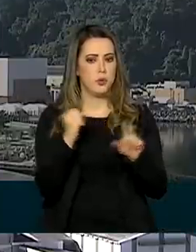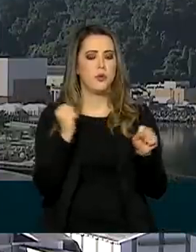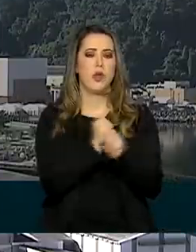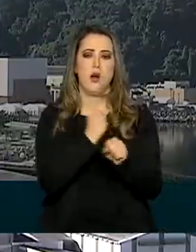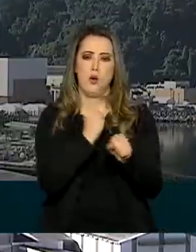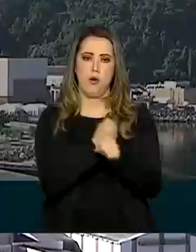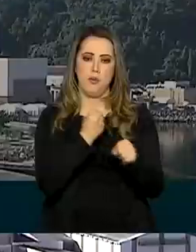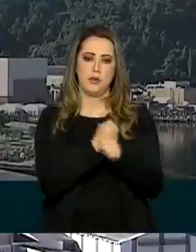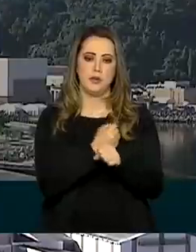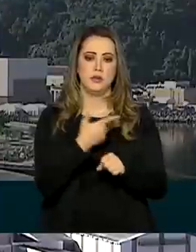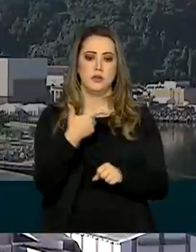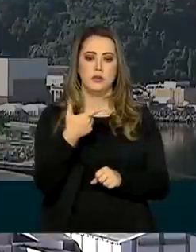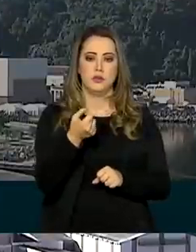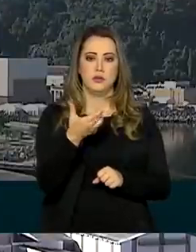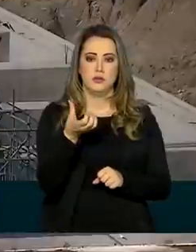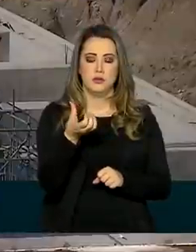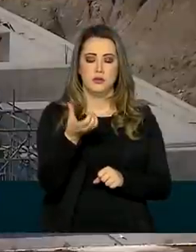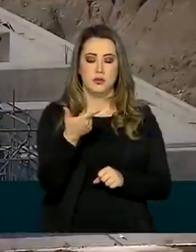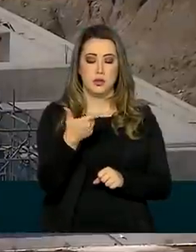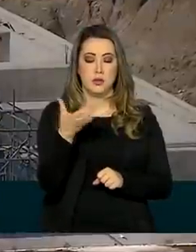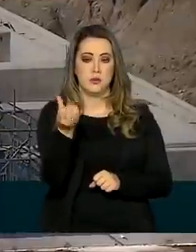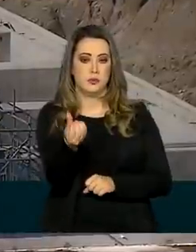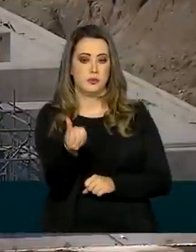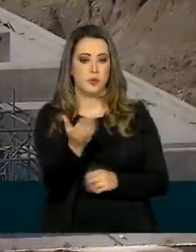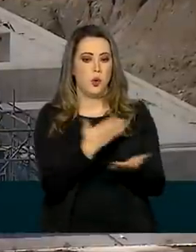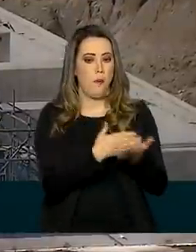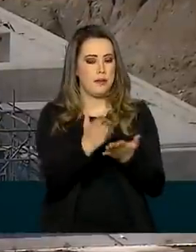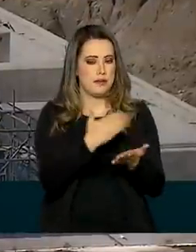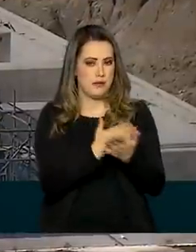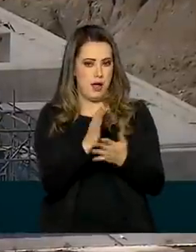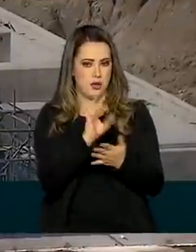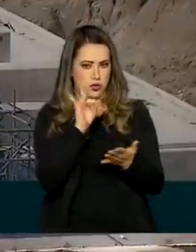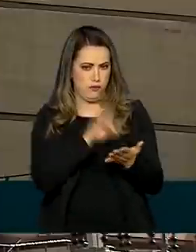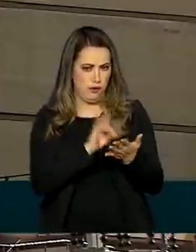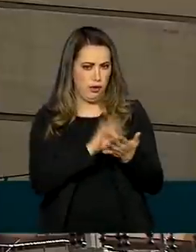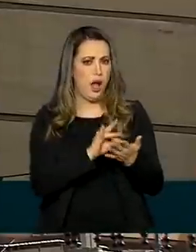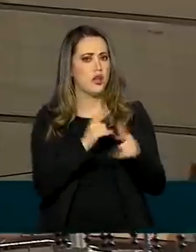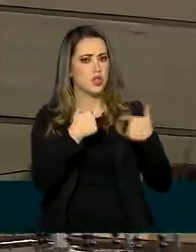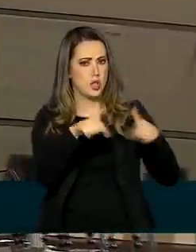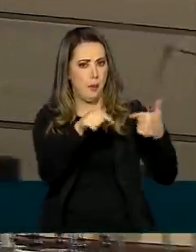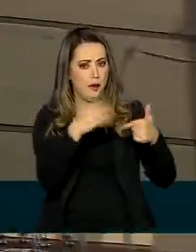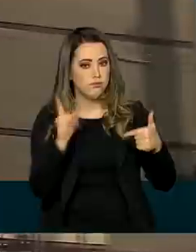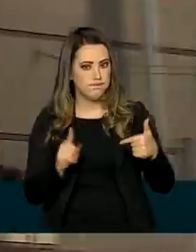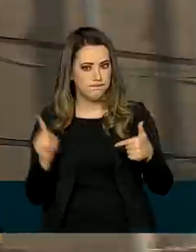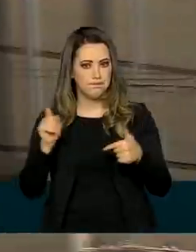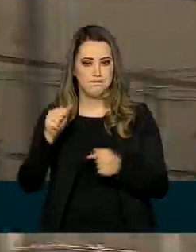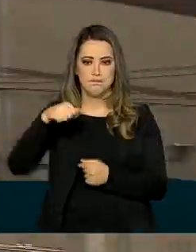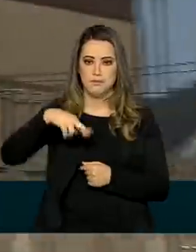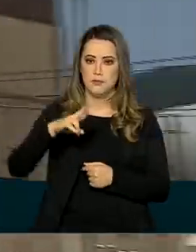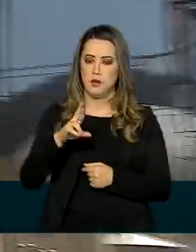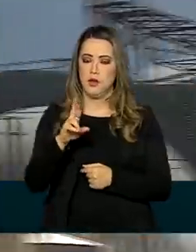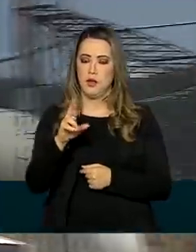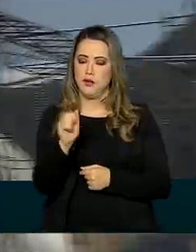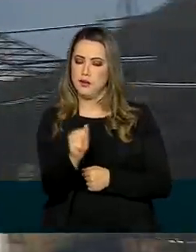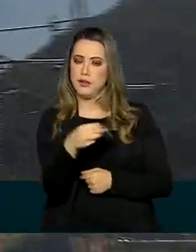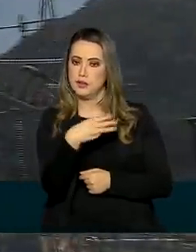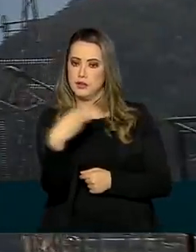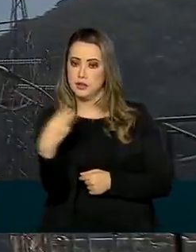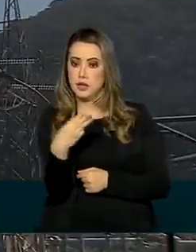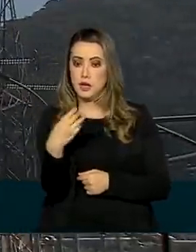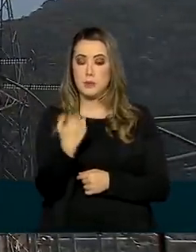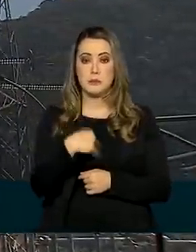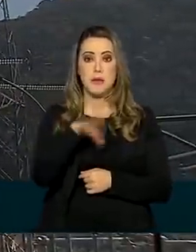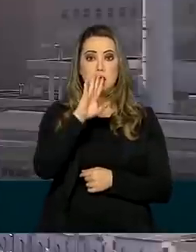concluída em 2026. Quando entrar em operação, Angra 3 terá capacidade de gerar mais de 12 milhões de